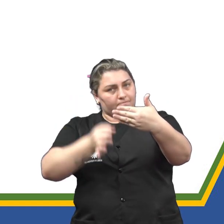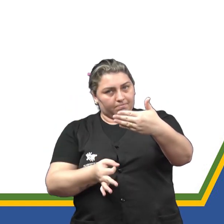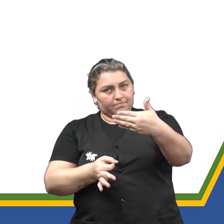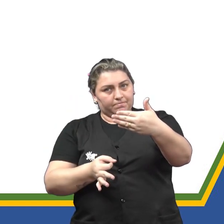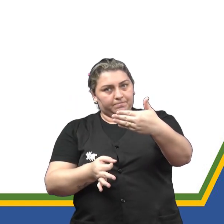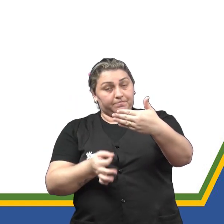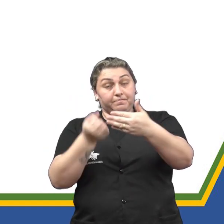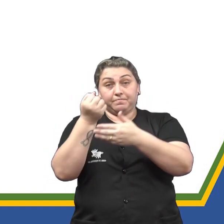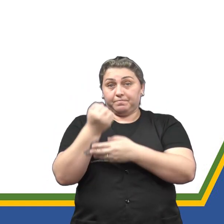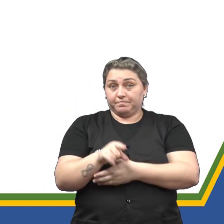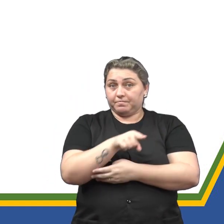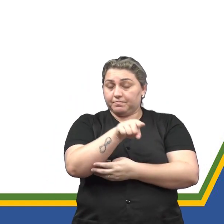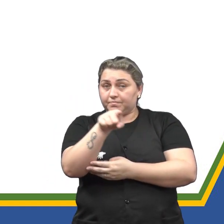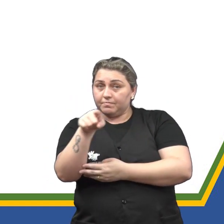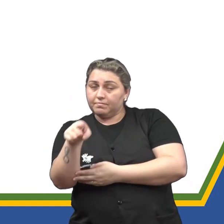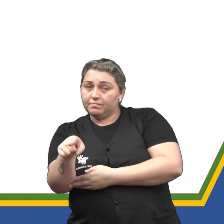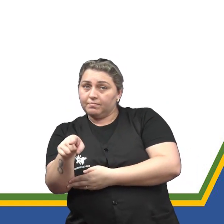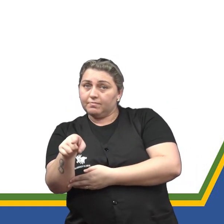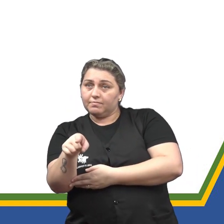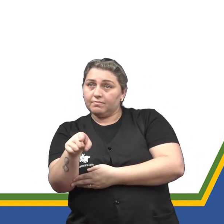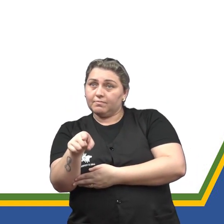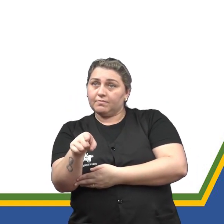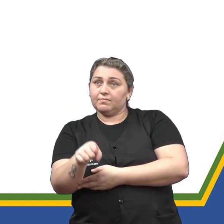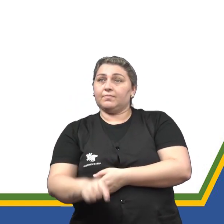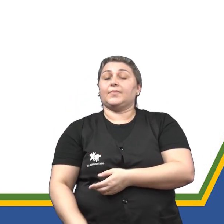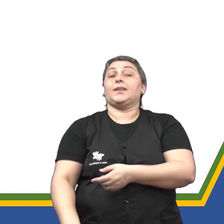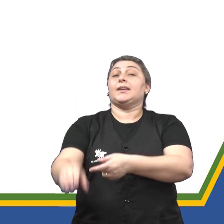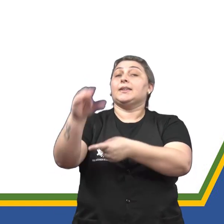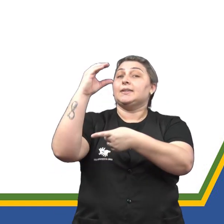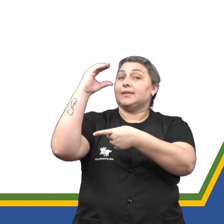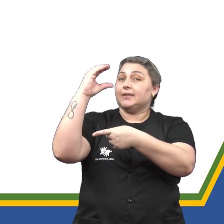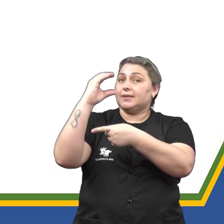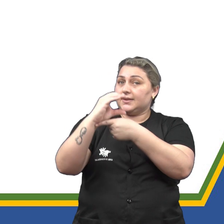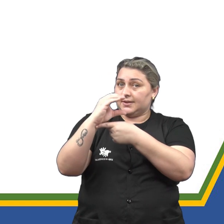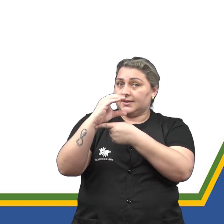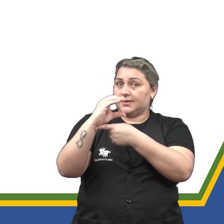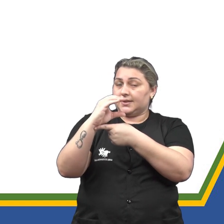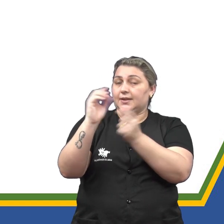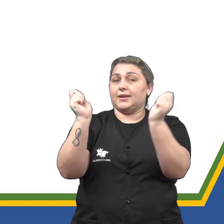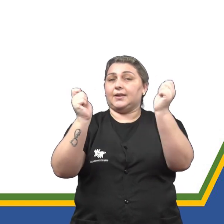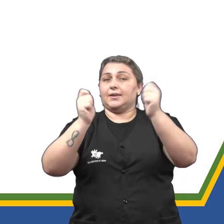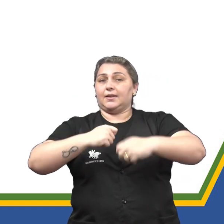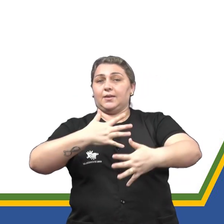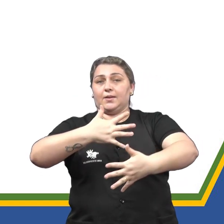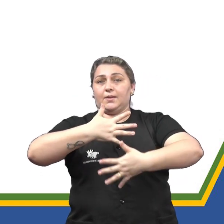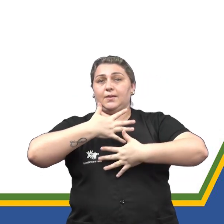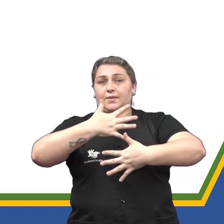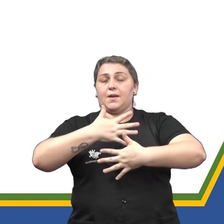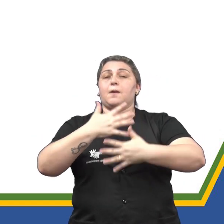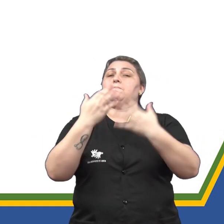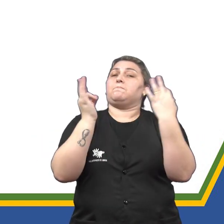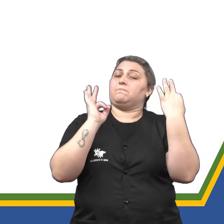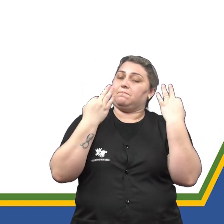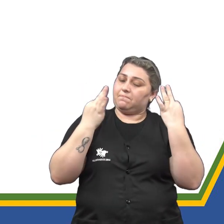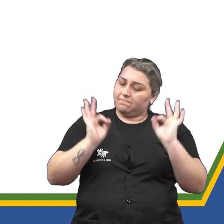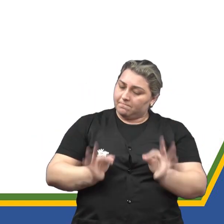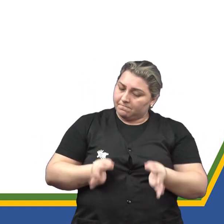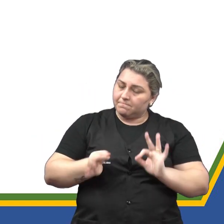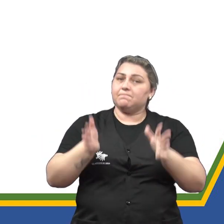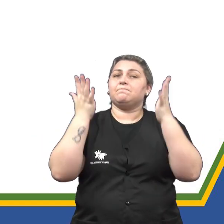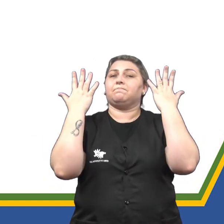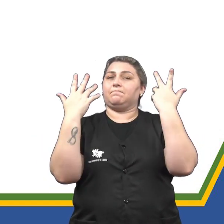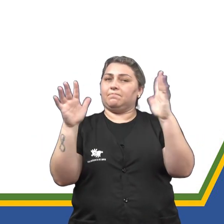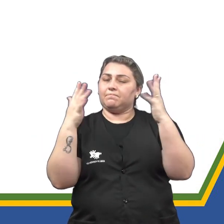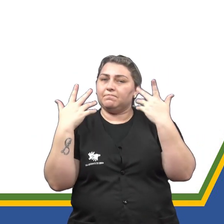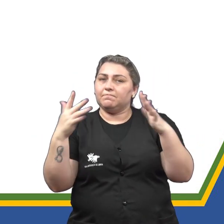Se vocês optaram pela opção C, que é a capacidade motora, está correto, né, porque a